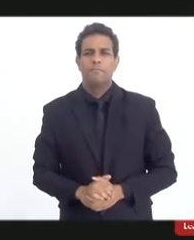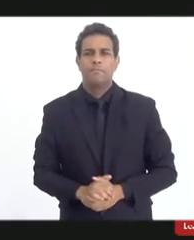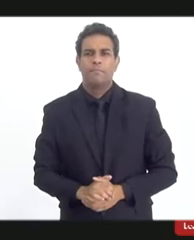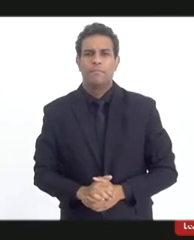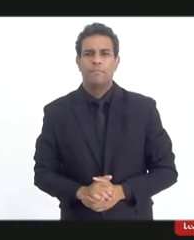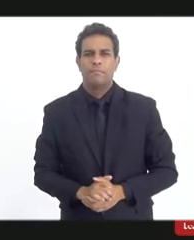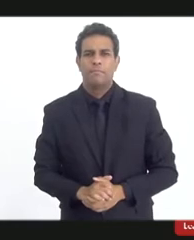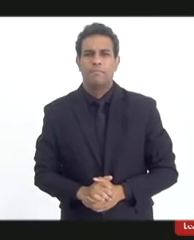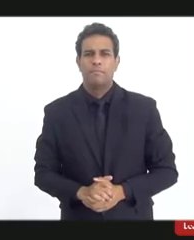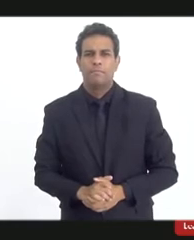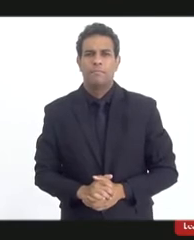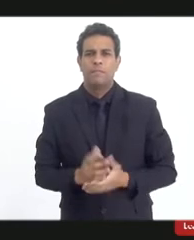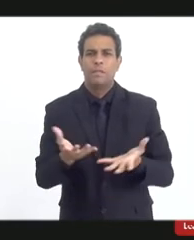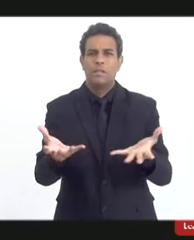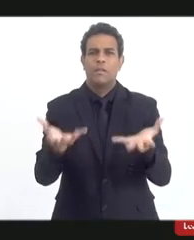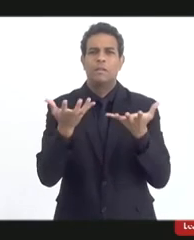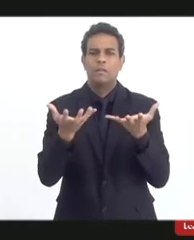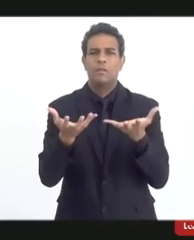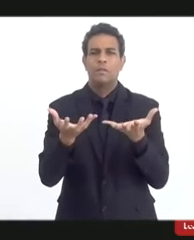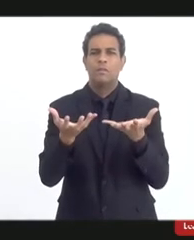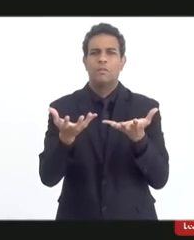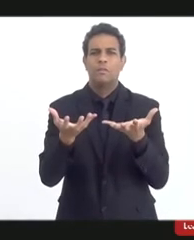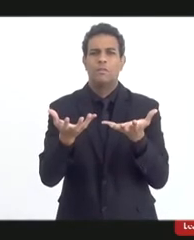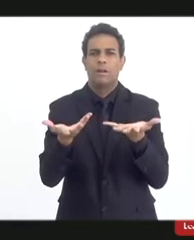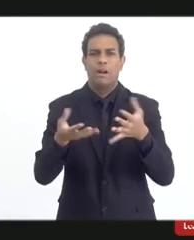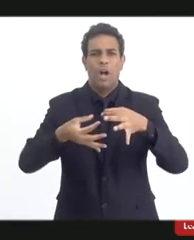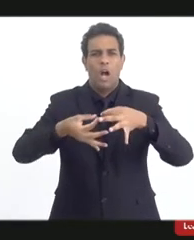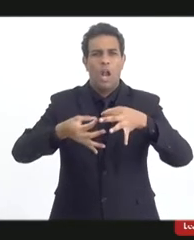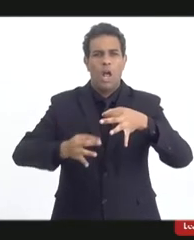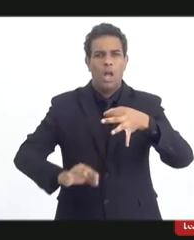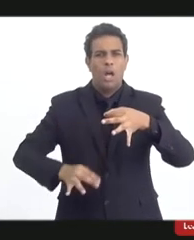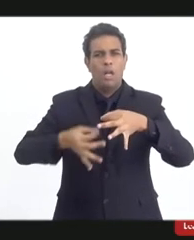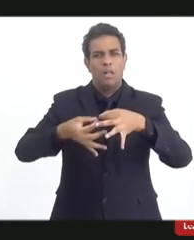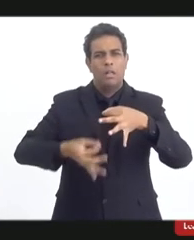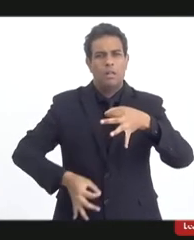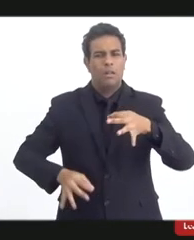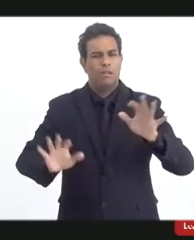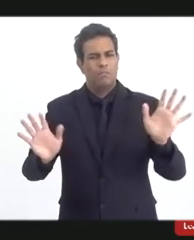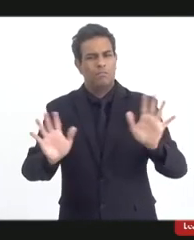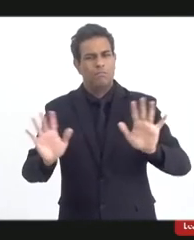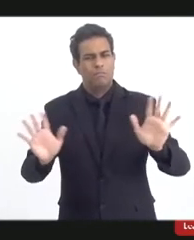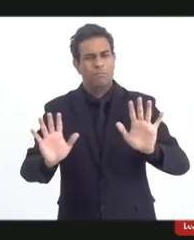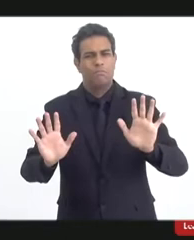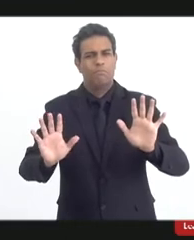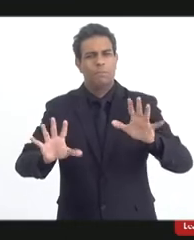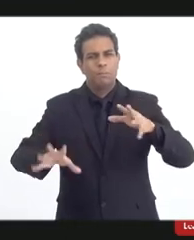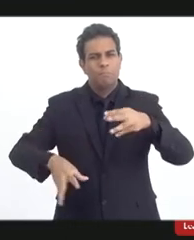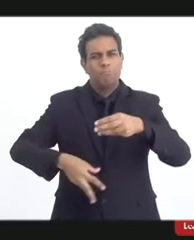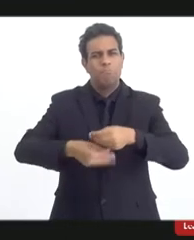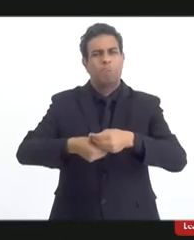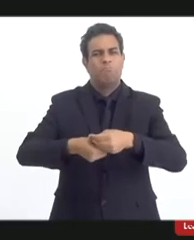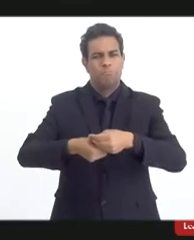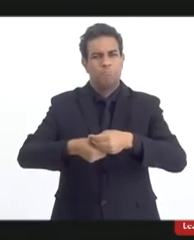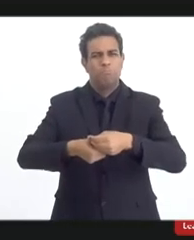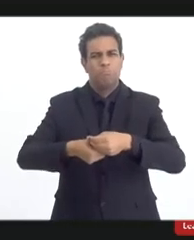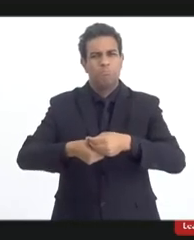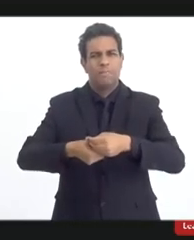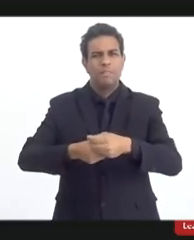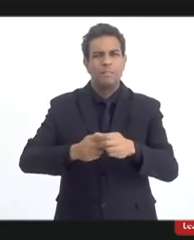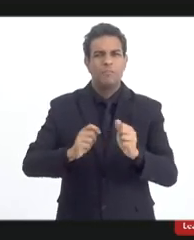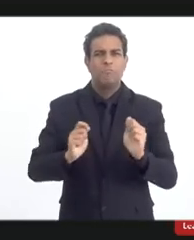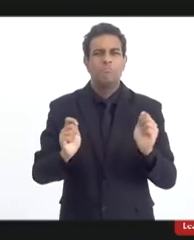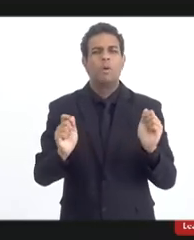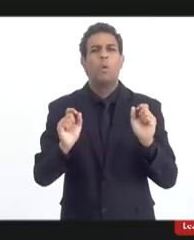Eu não quero me alongar e quero destinar uma parte do tempo